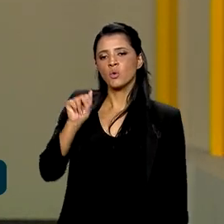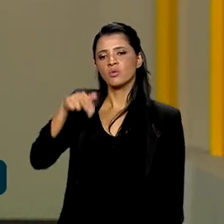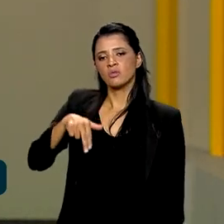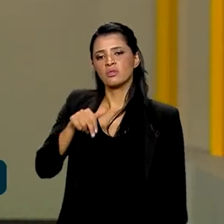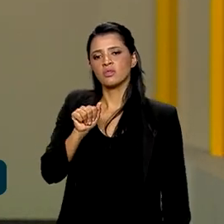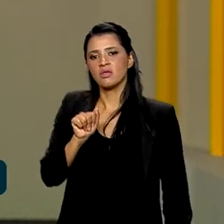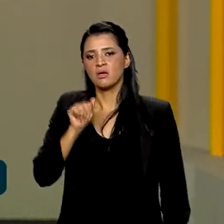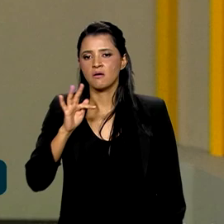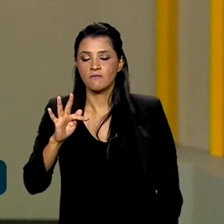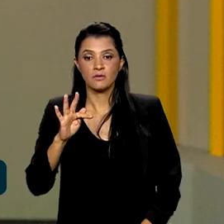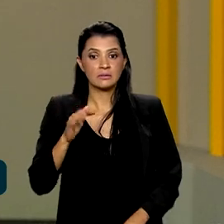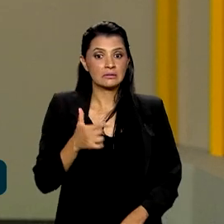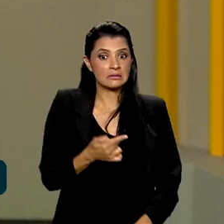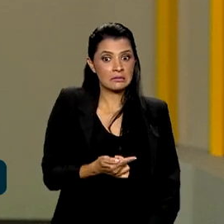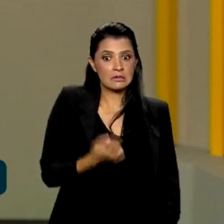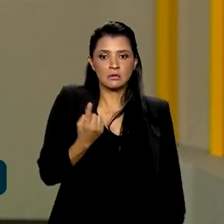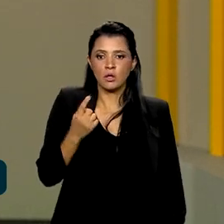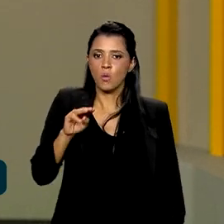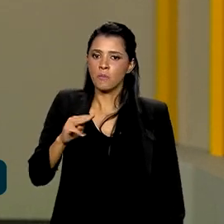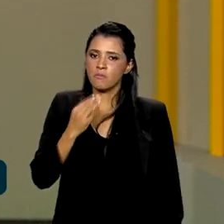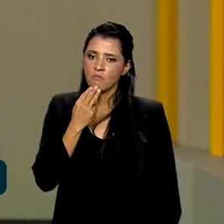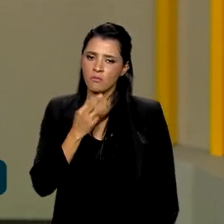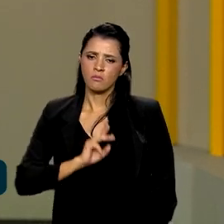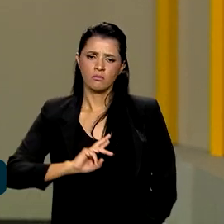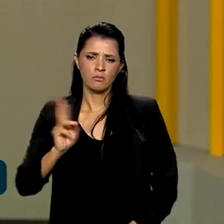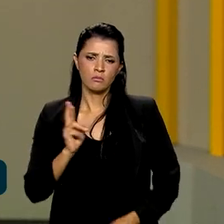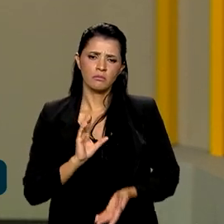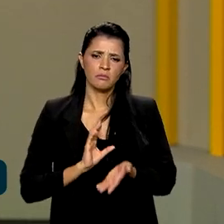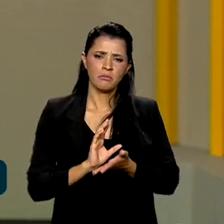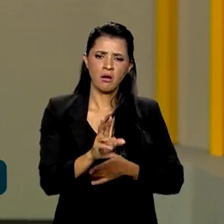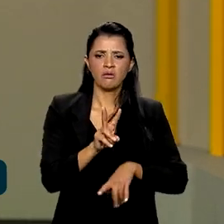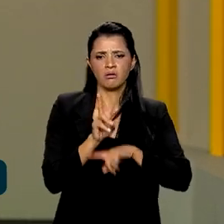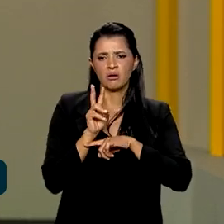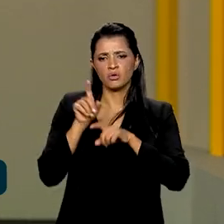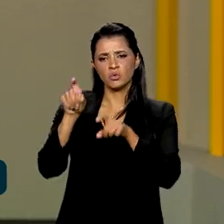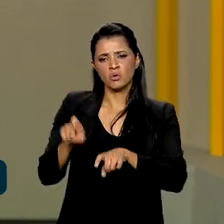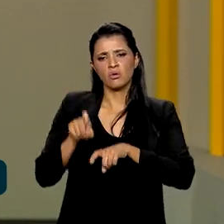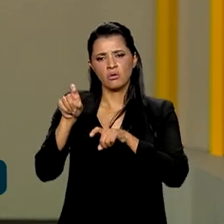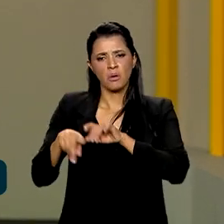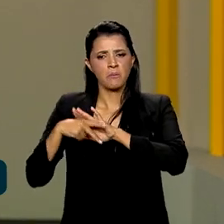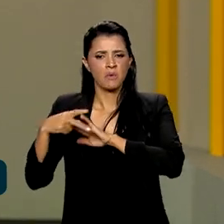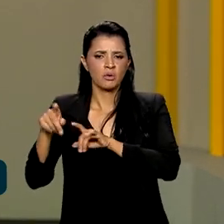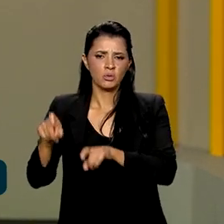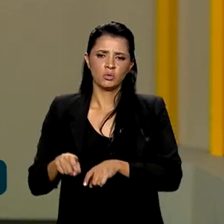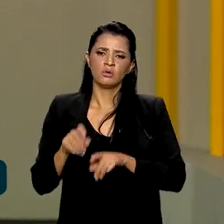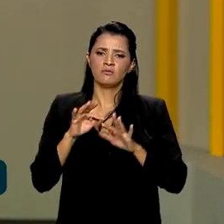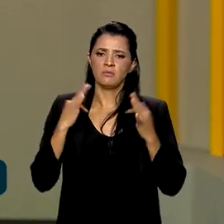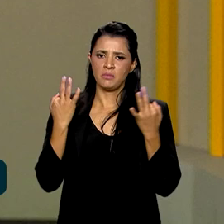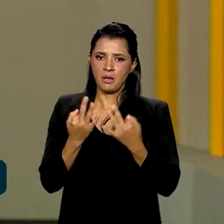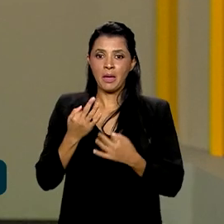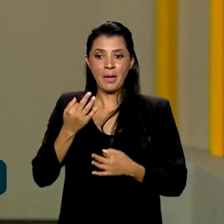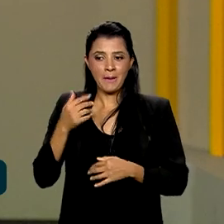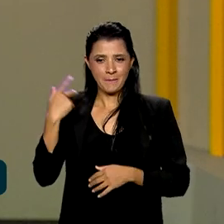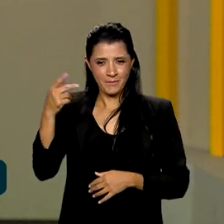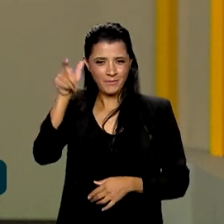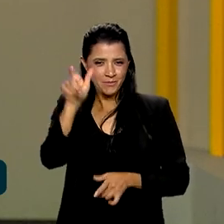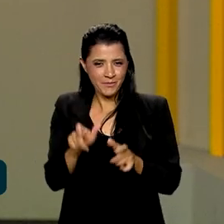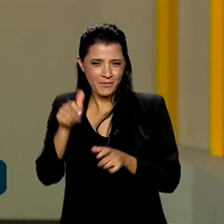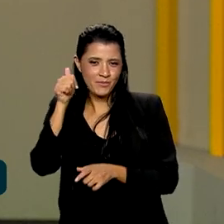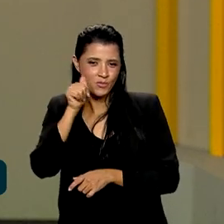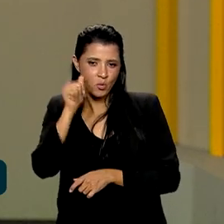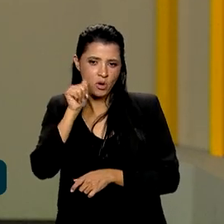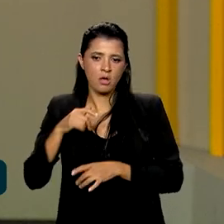71 bilhões de reais para crédito rural, para agricultura familiar. Para as mulheres, nós fizemos algumas iniciativas